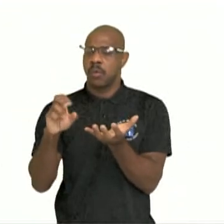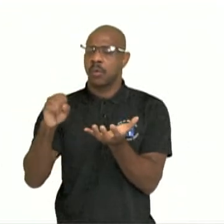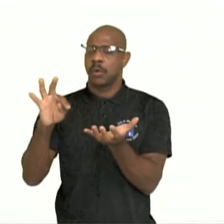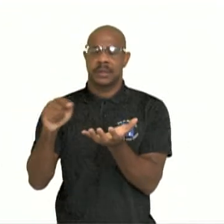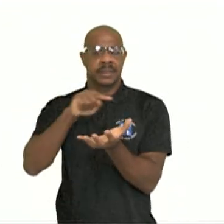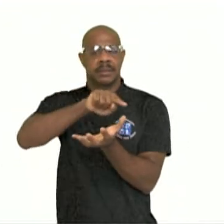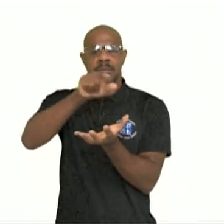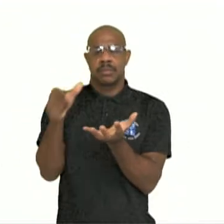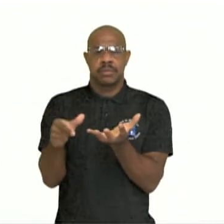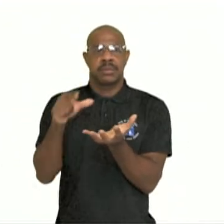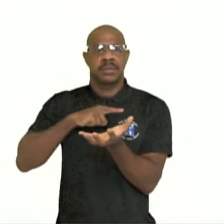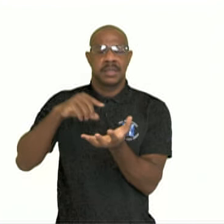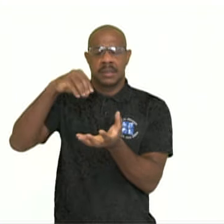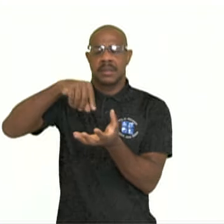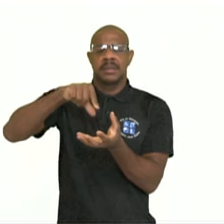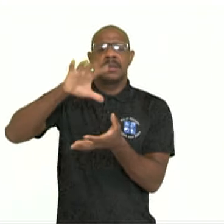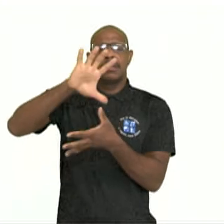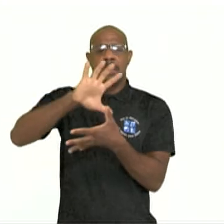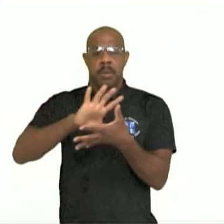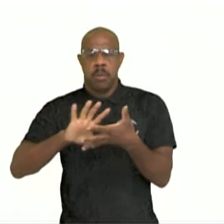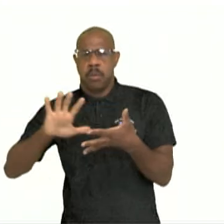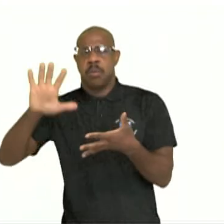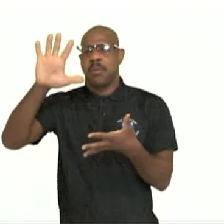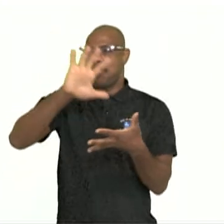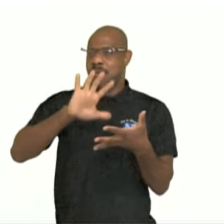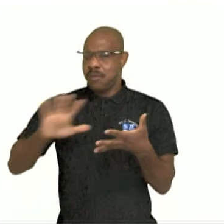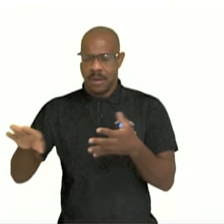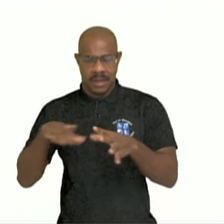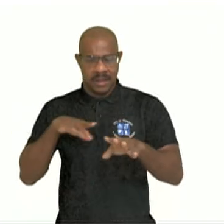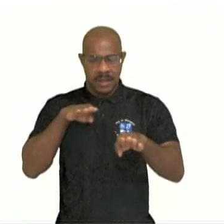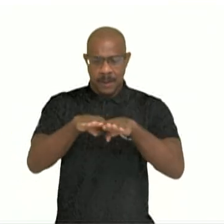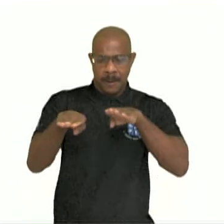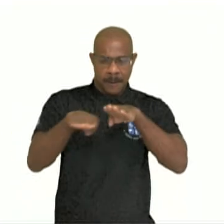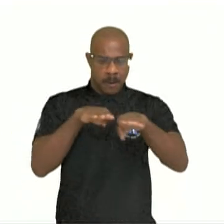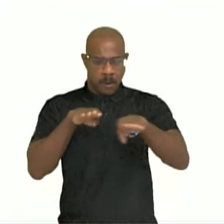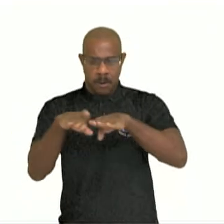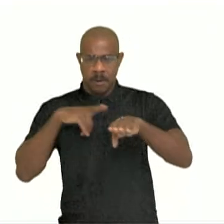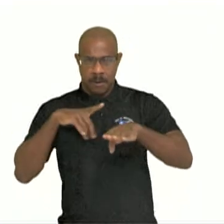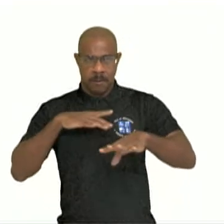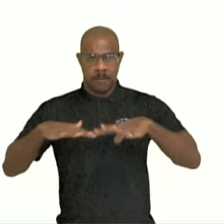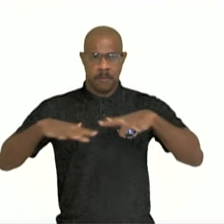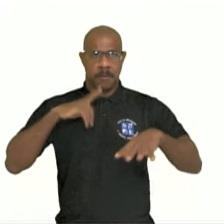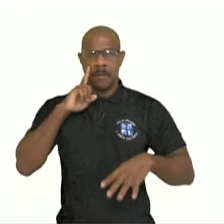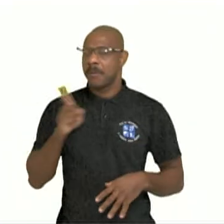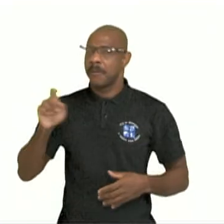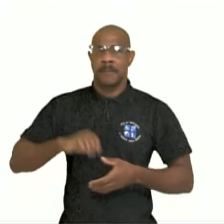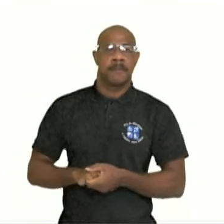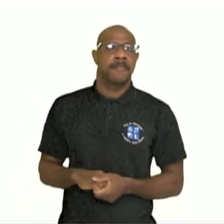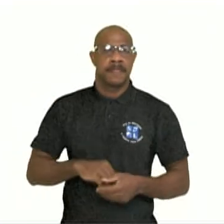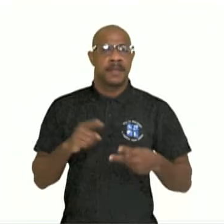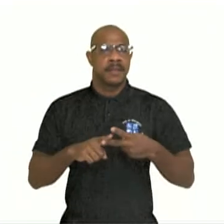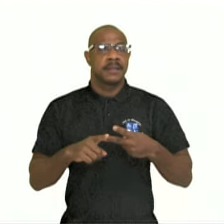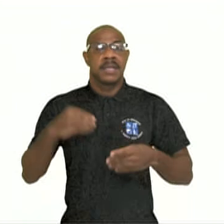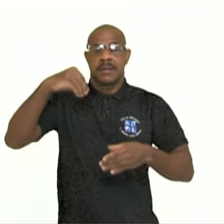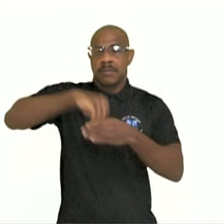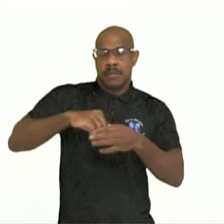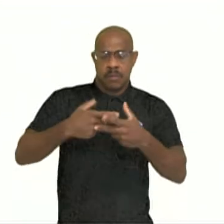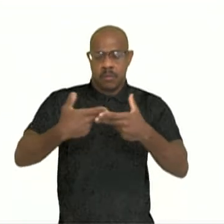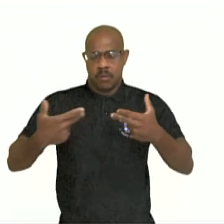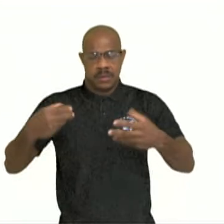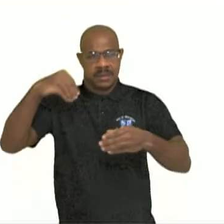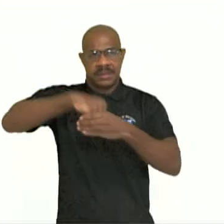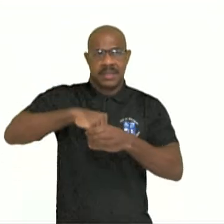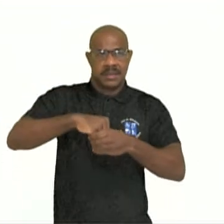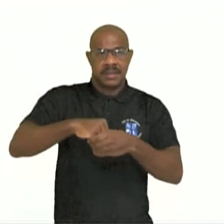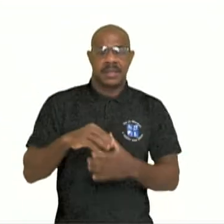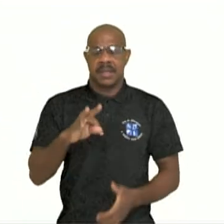os continentes, por exemplo, onde estão ali as placas tectônicas. Existem agentes internos, que são